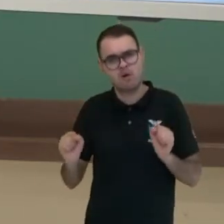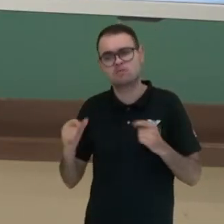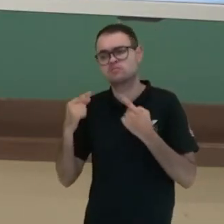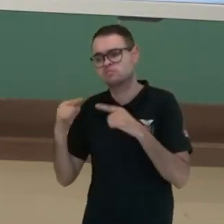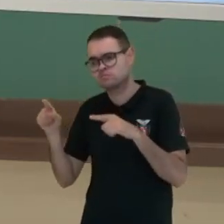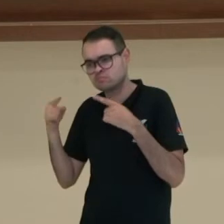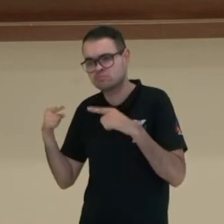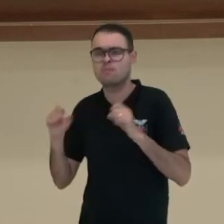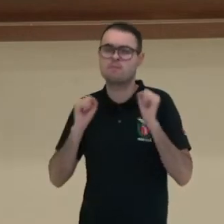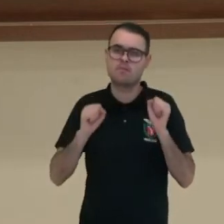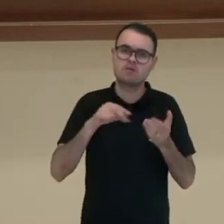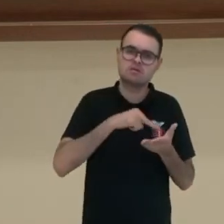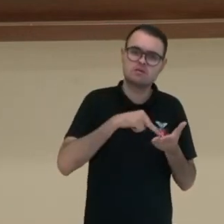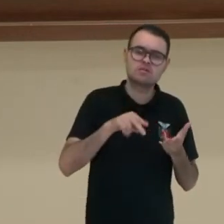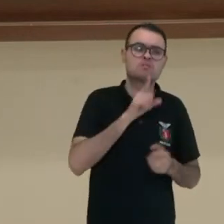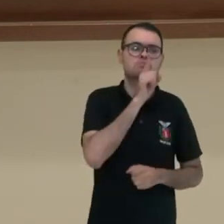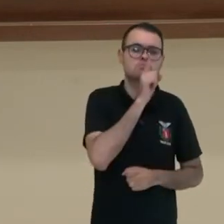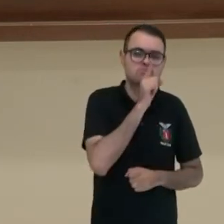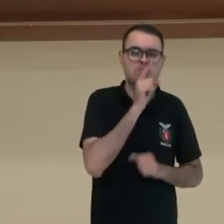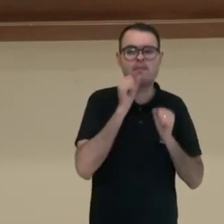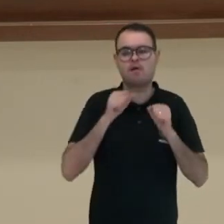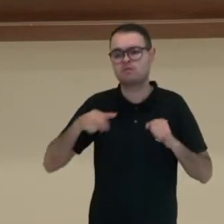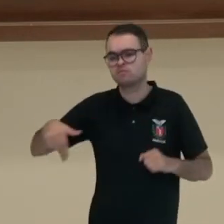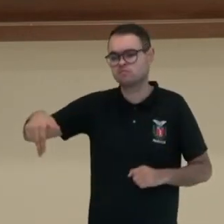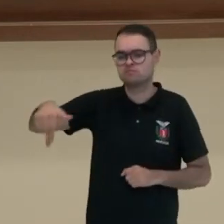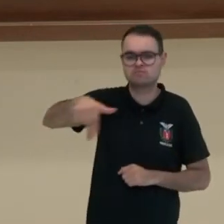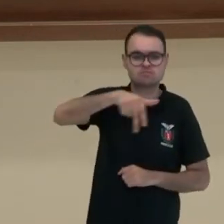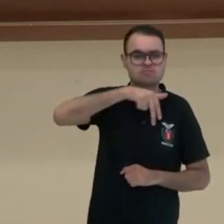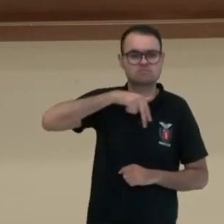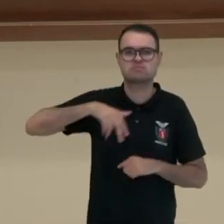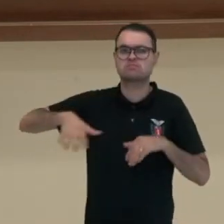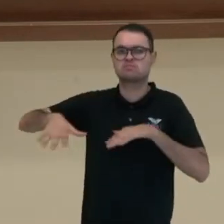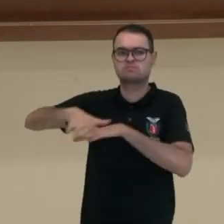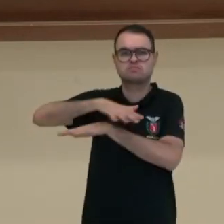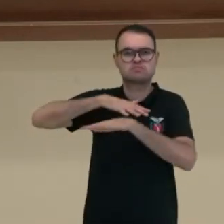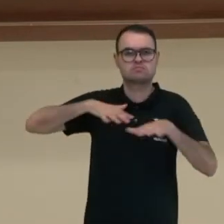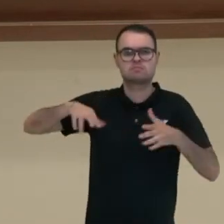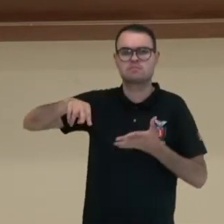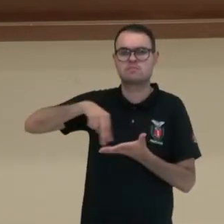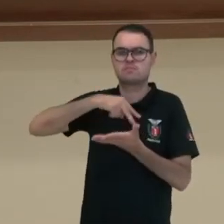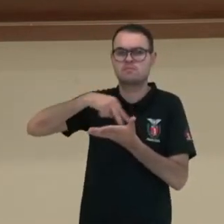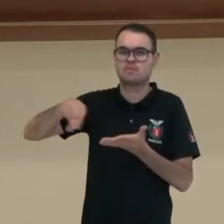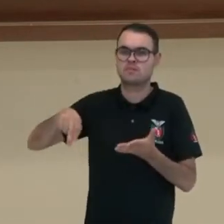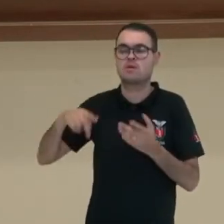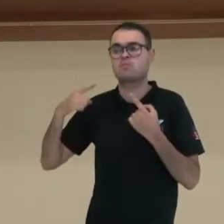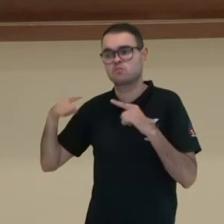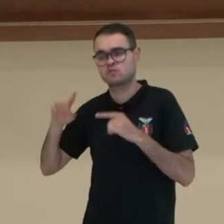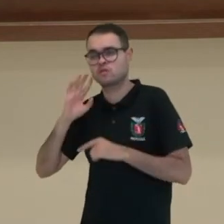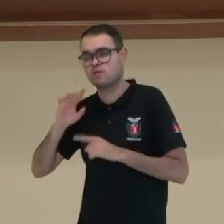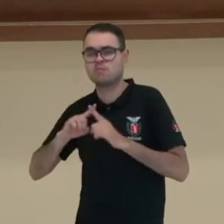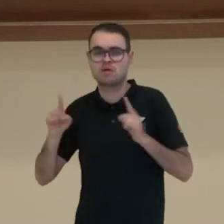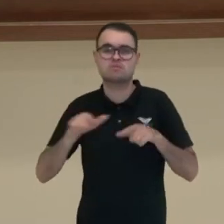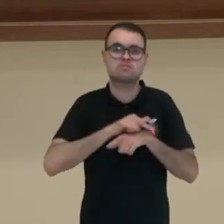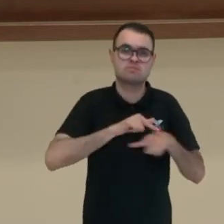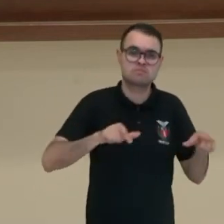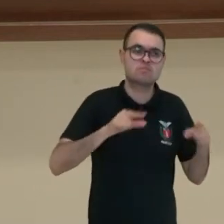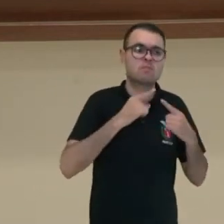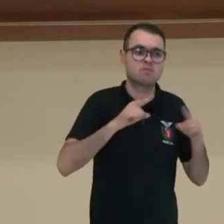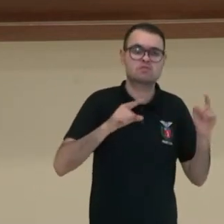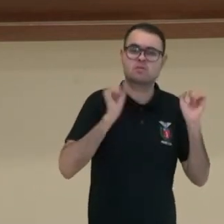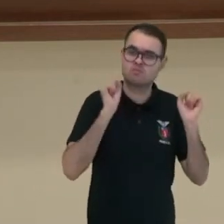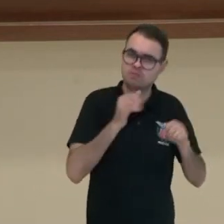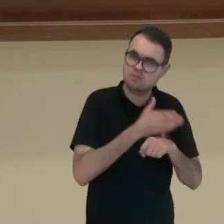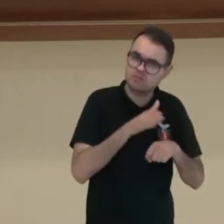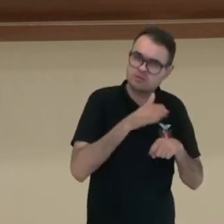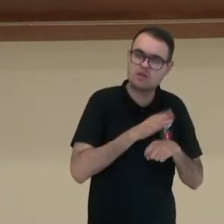silêncio. A gente pode se mover pelo espaço com a intenção de dançar. Claro que com música é legal, mas sem música também a gente pode treinar e